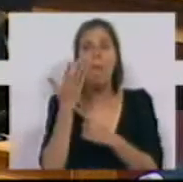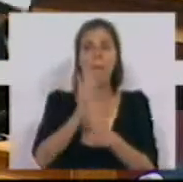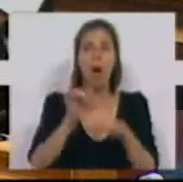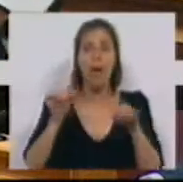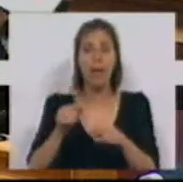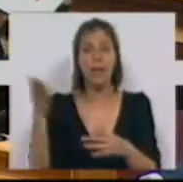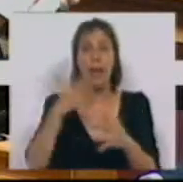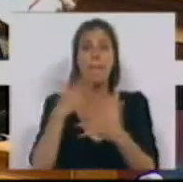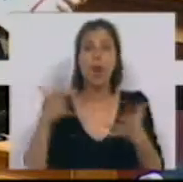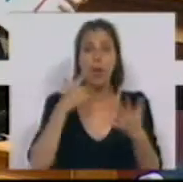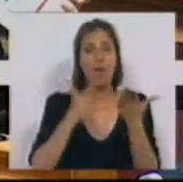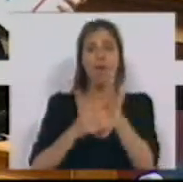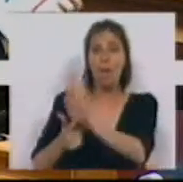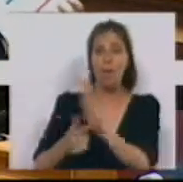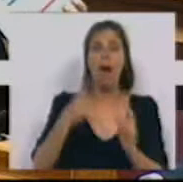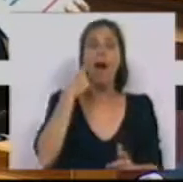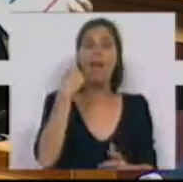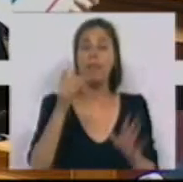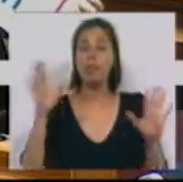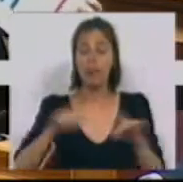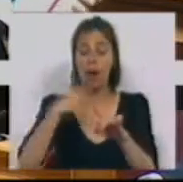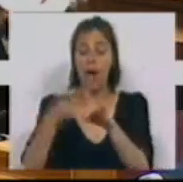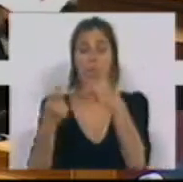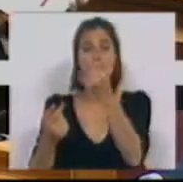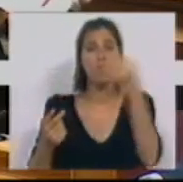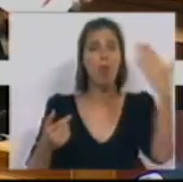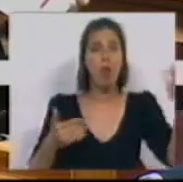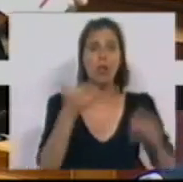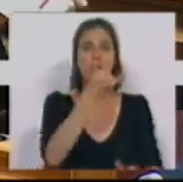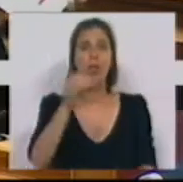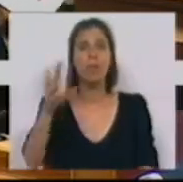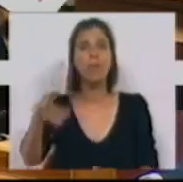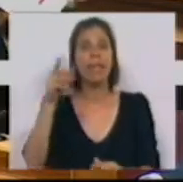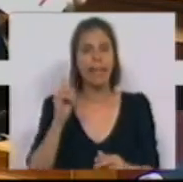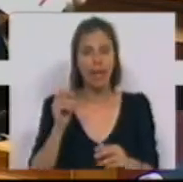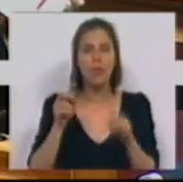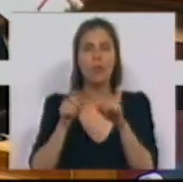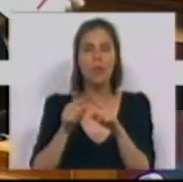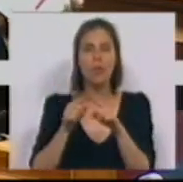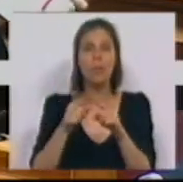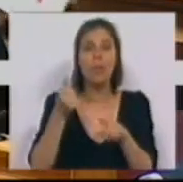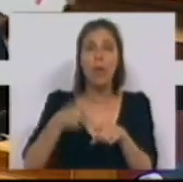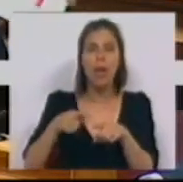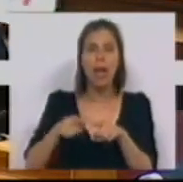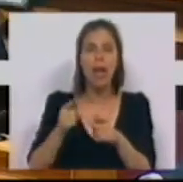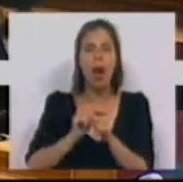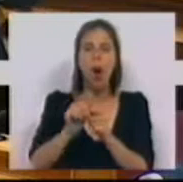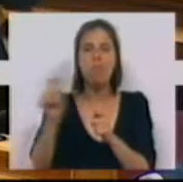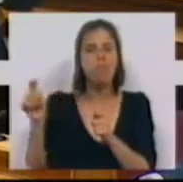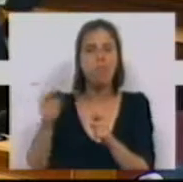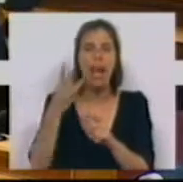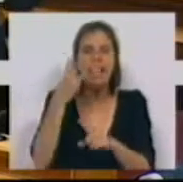aqui à bancada da maioria e verificar que entre 2011 e 2013 o crédito mal parado